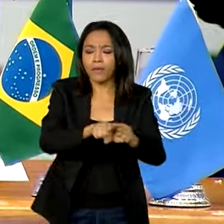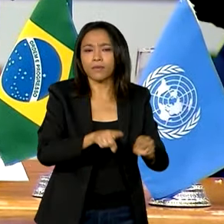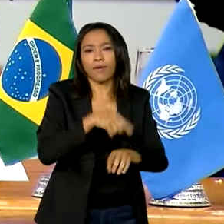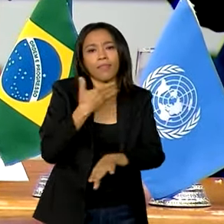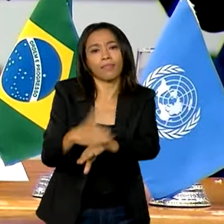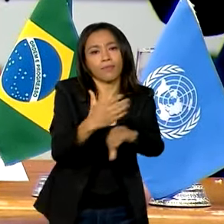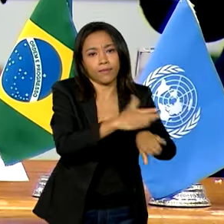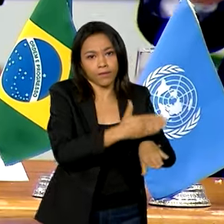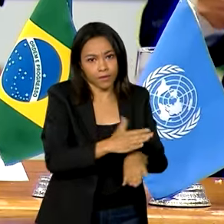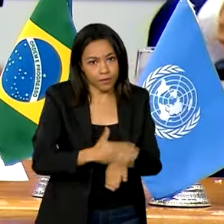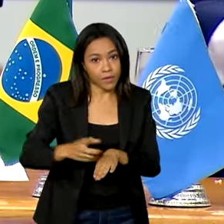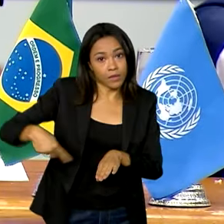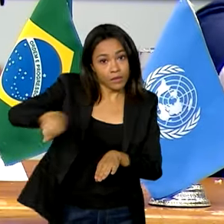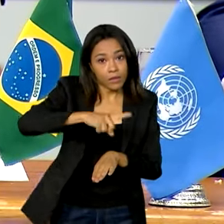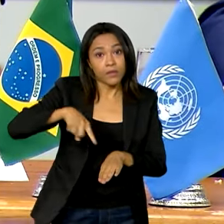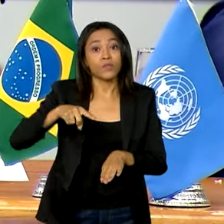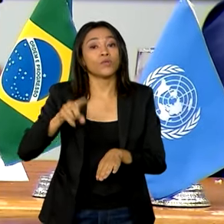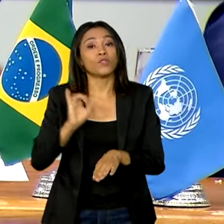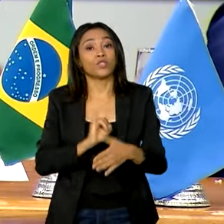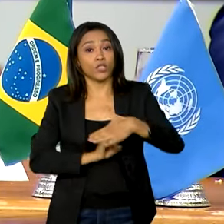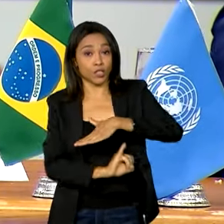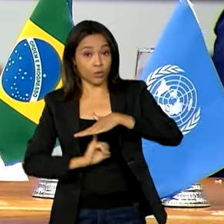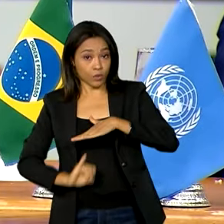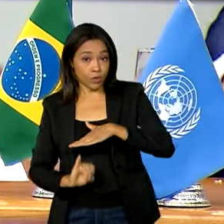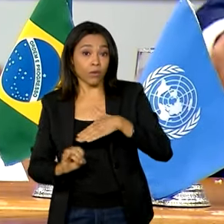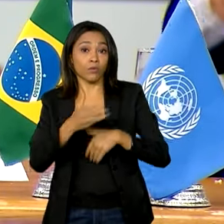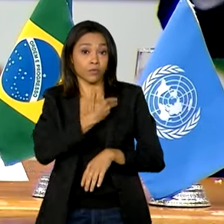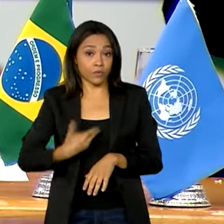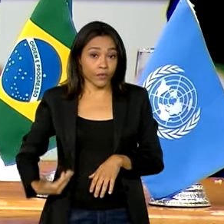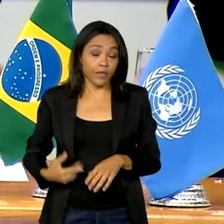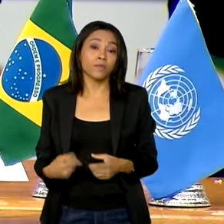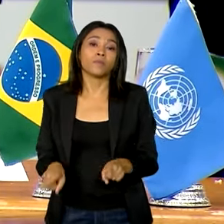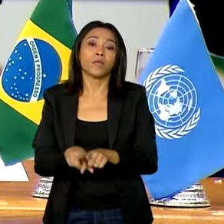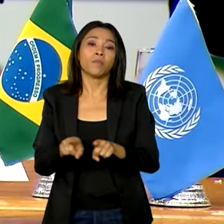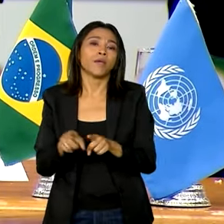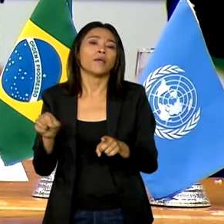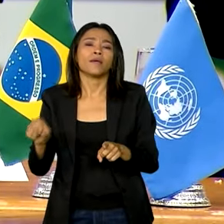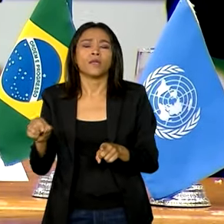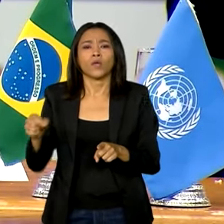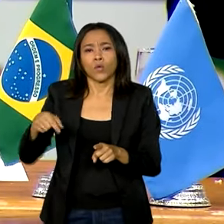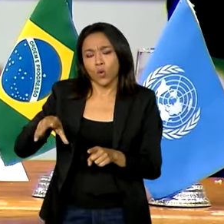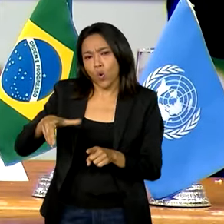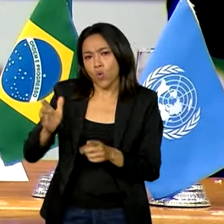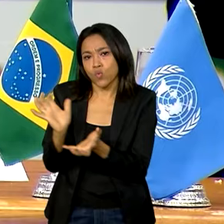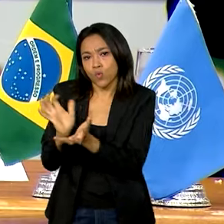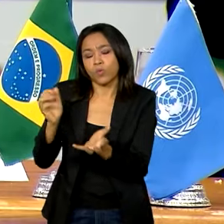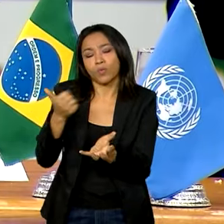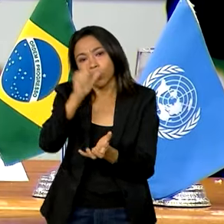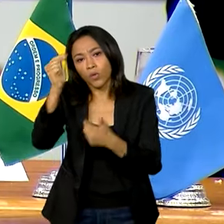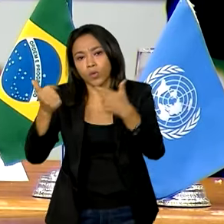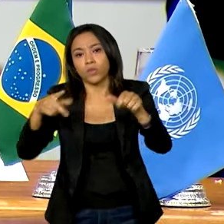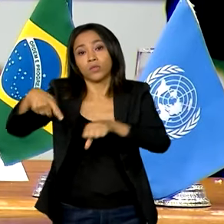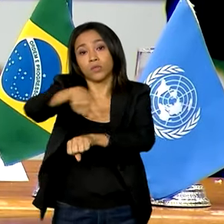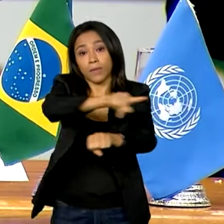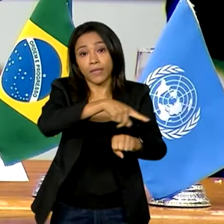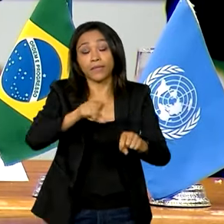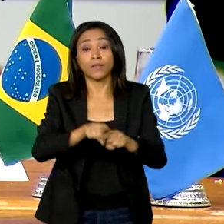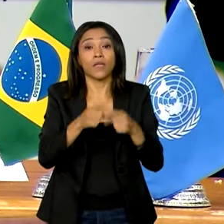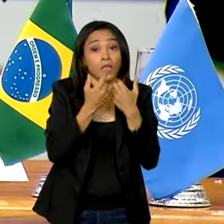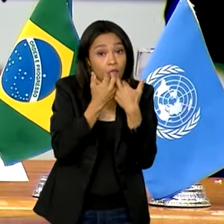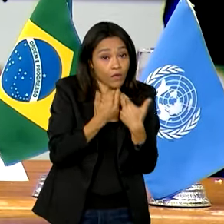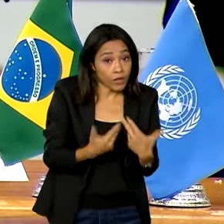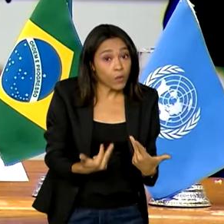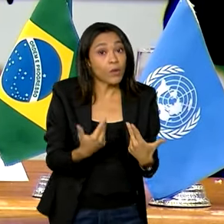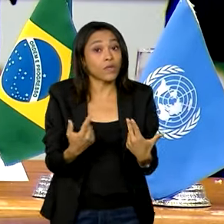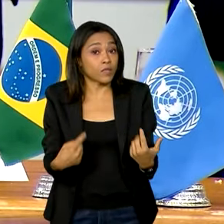de instituições públicas nacionais para interação com entes congêneres estrangeiros e a concepção de formatos inovadores